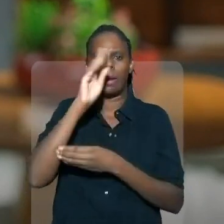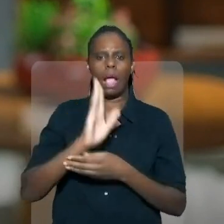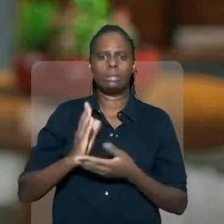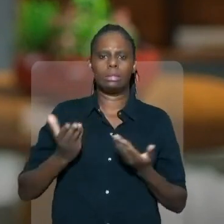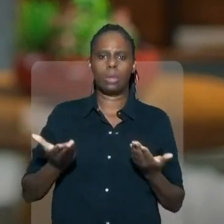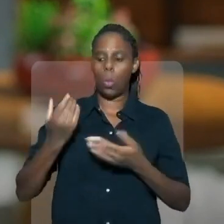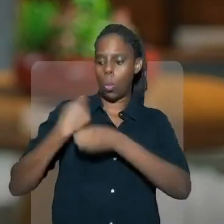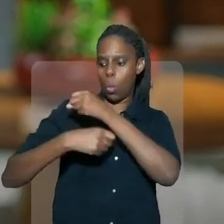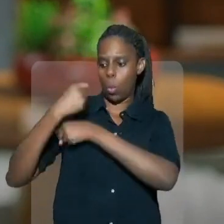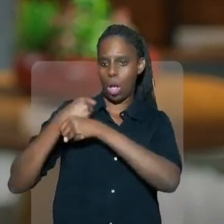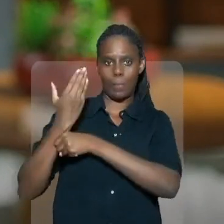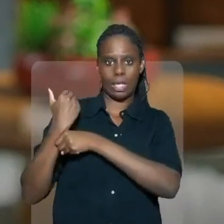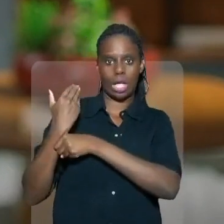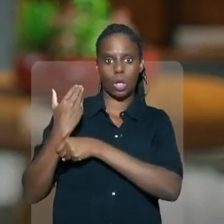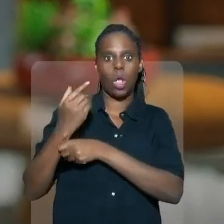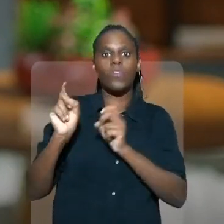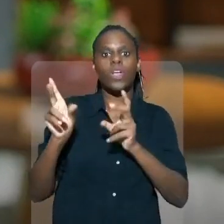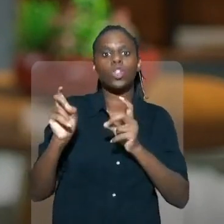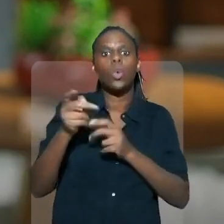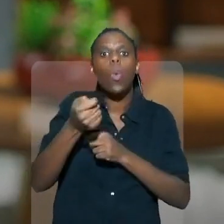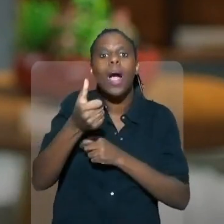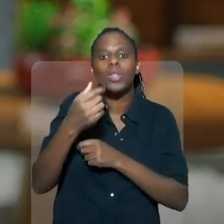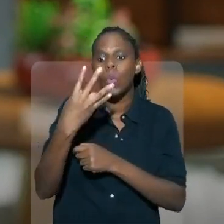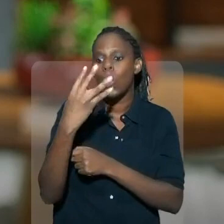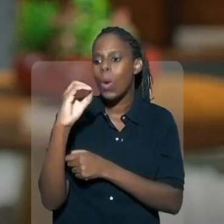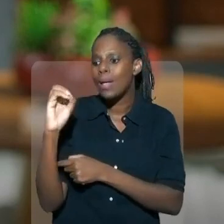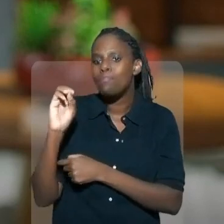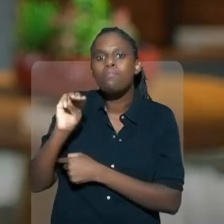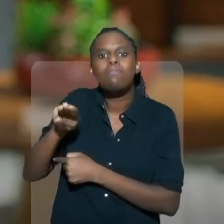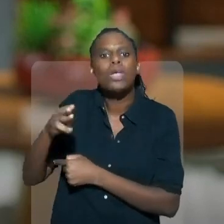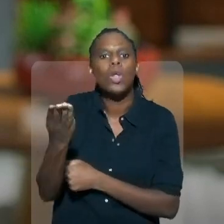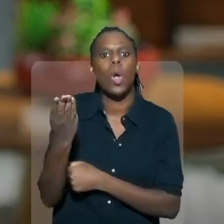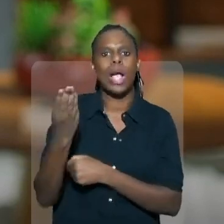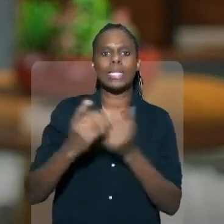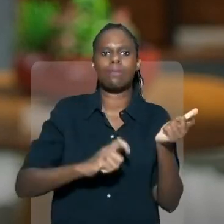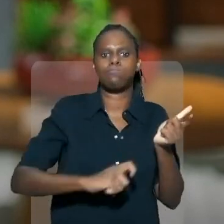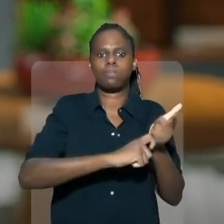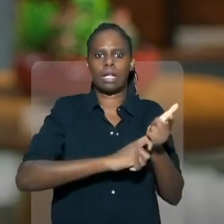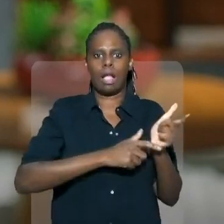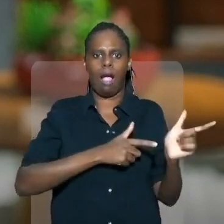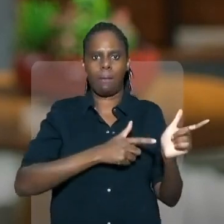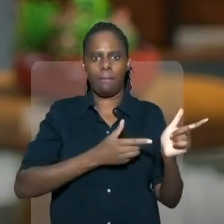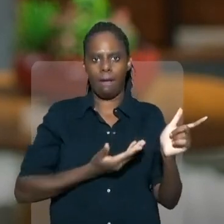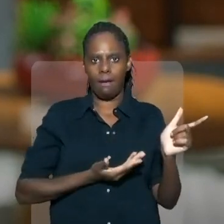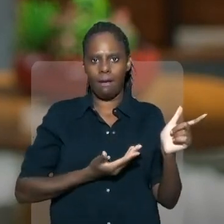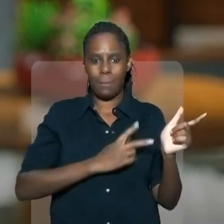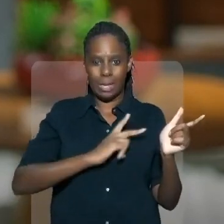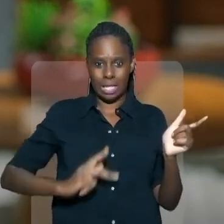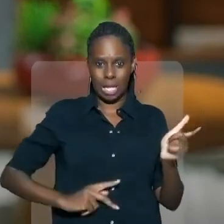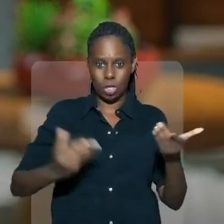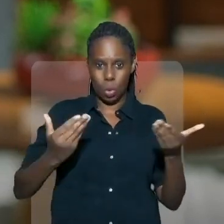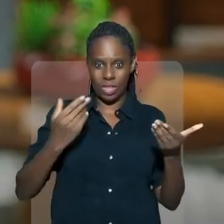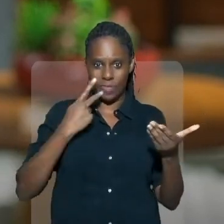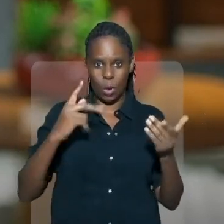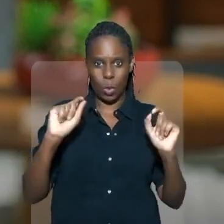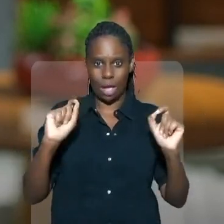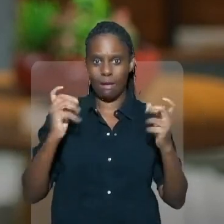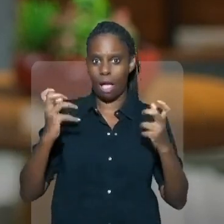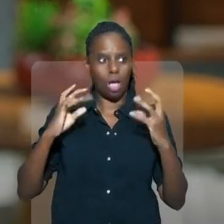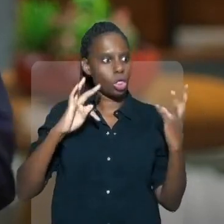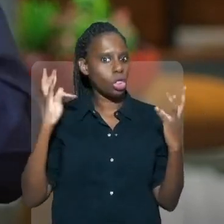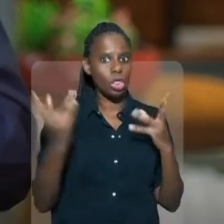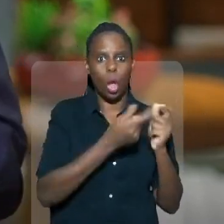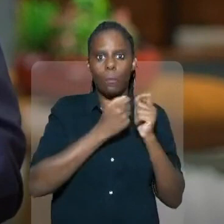país. Somente no ano passado foram vendidos quase 400 milhões de cartuchos. O atual presidente